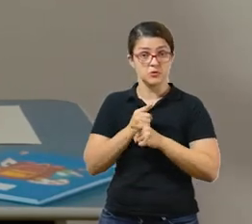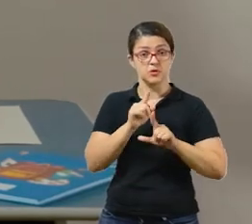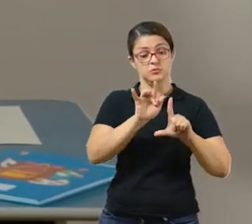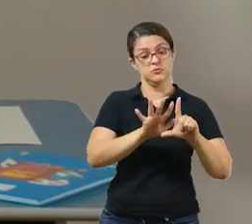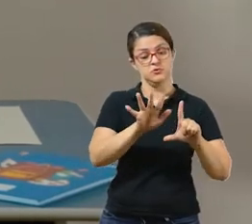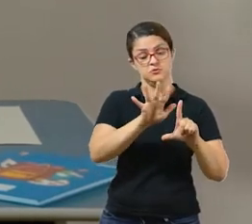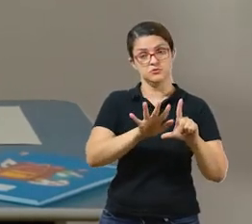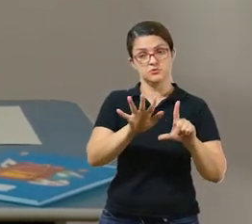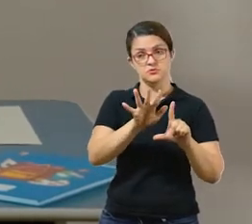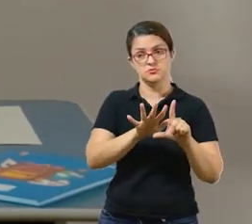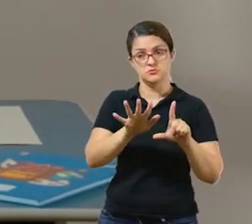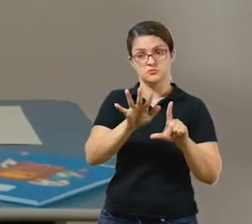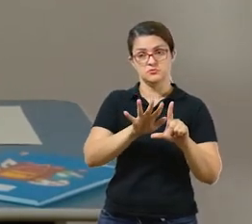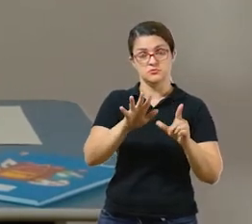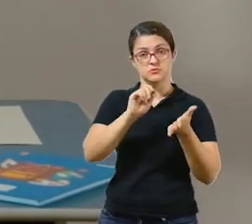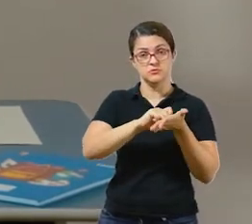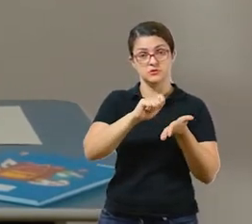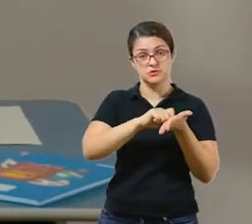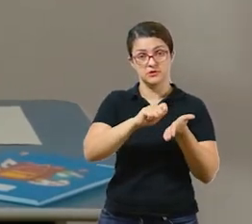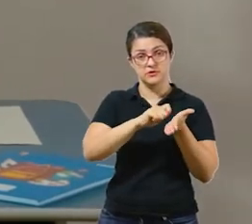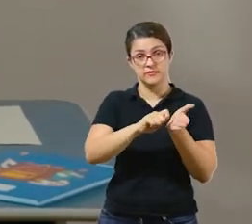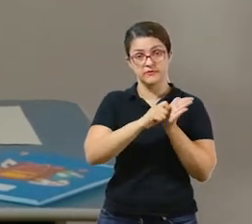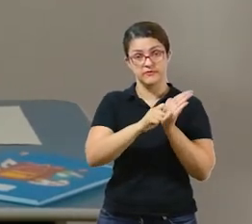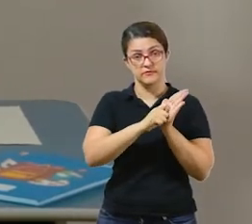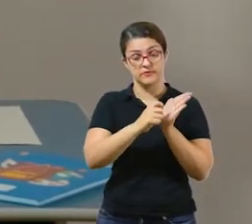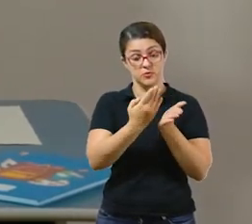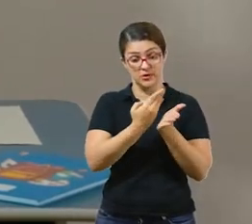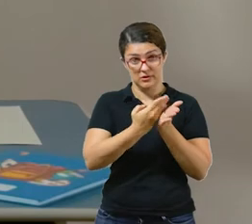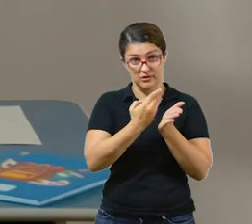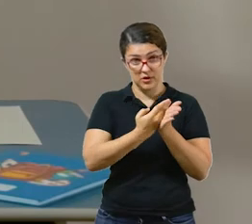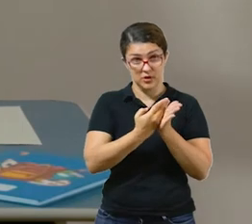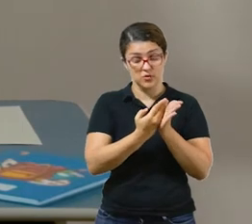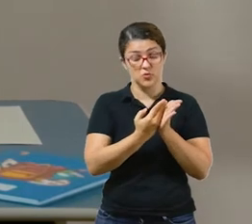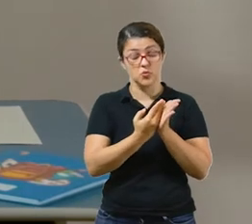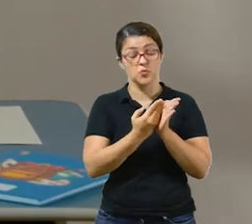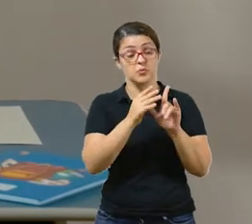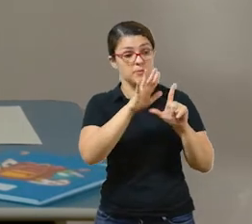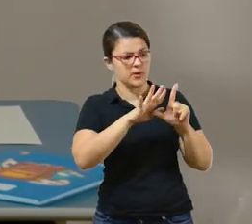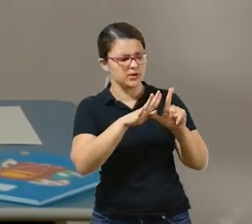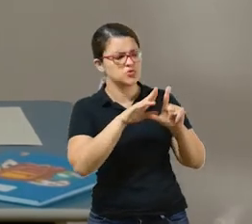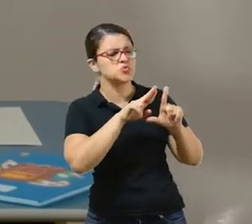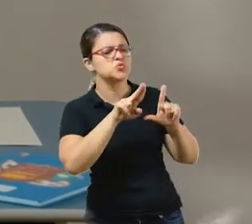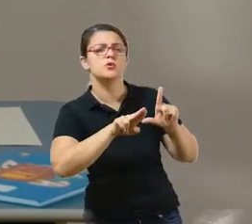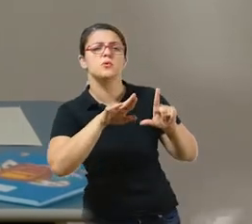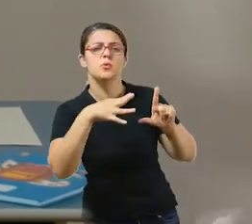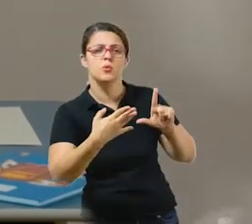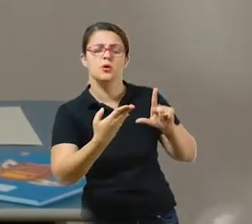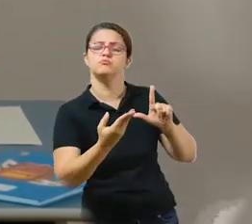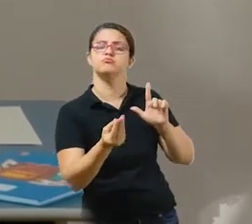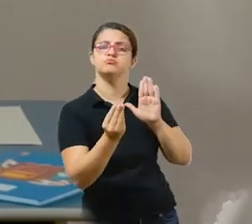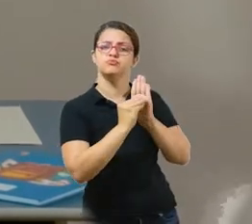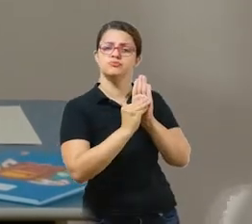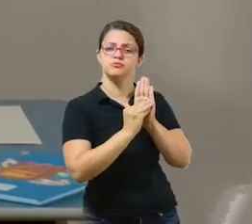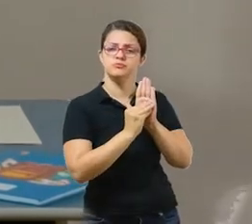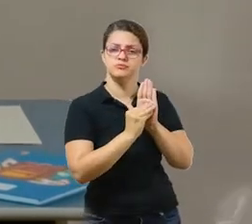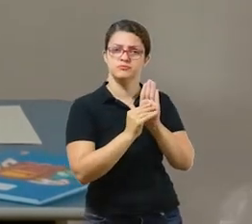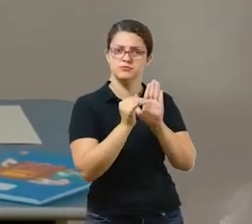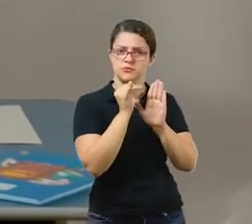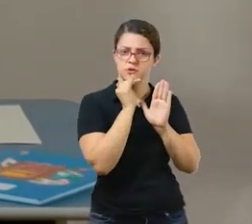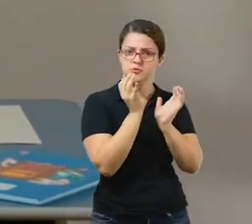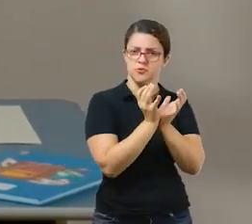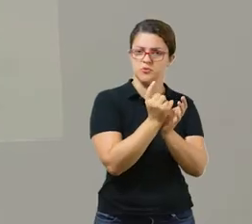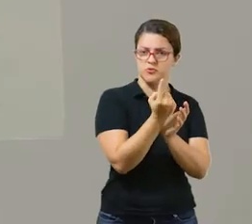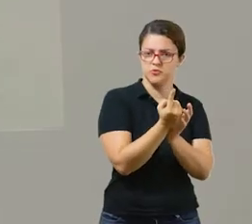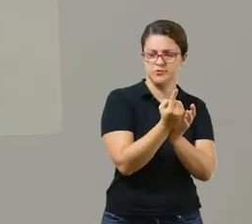imagens e irão escrever no caderno o nome daquela imagem. Para o termo 1, são imagens